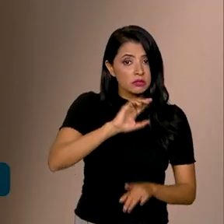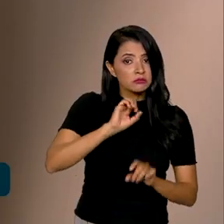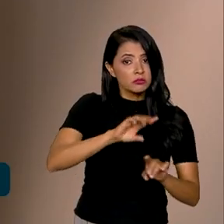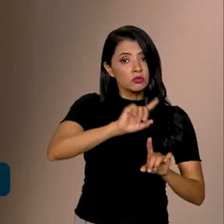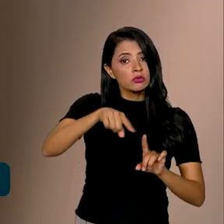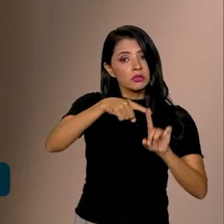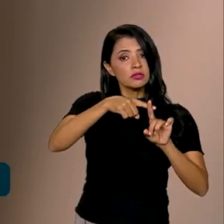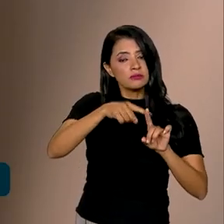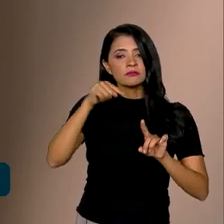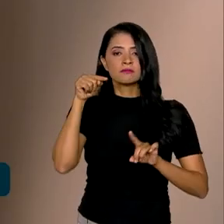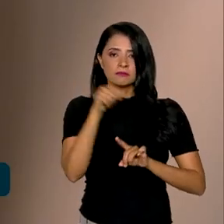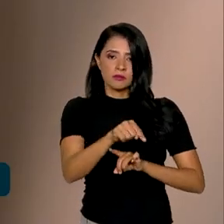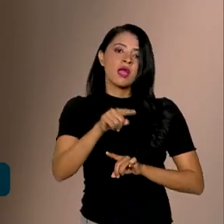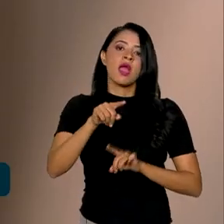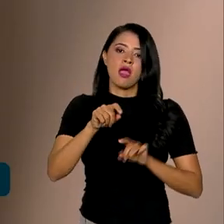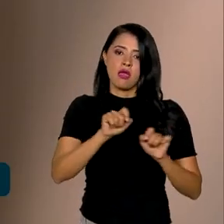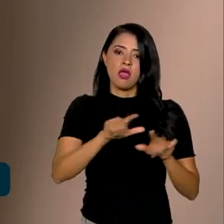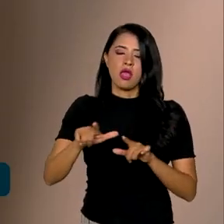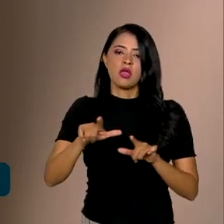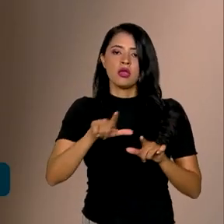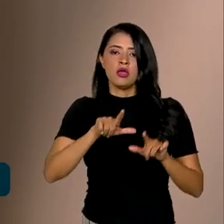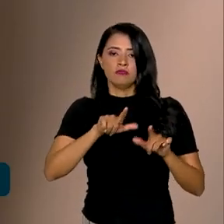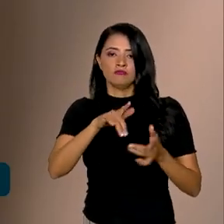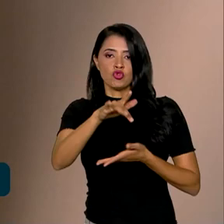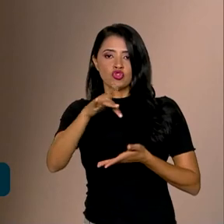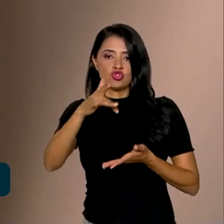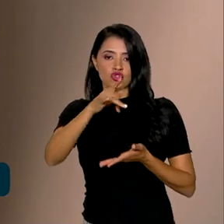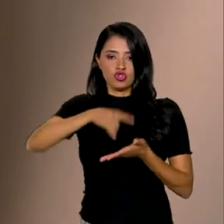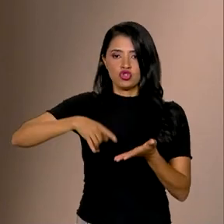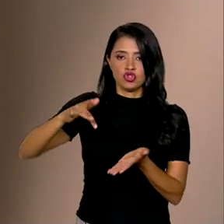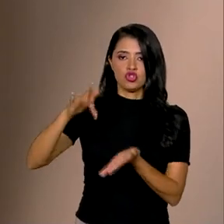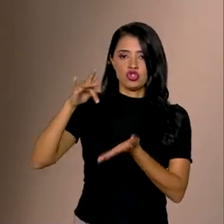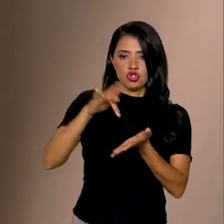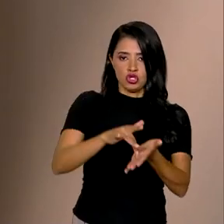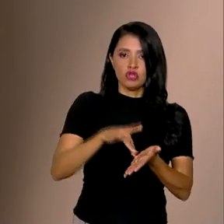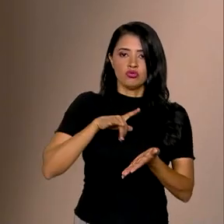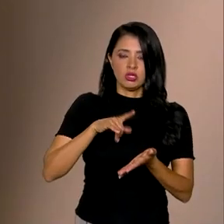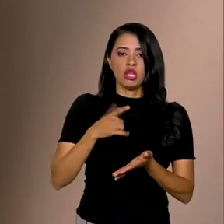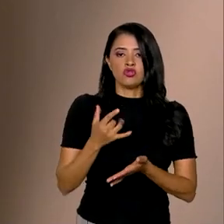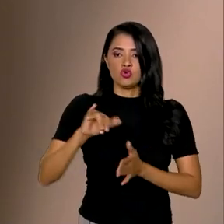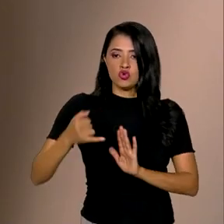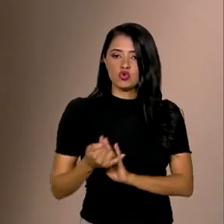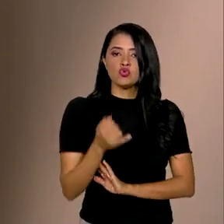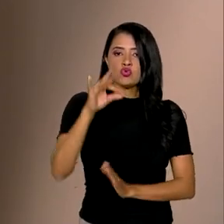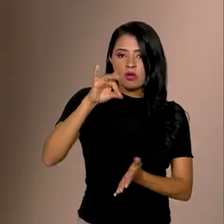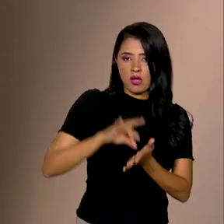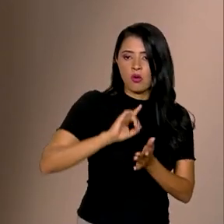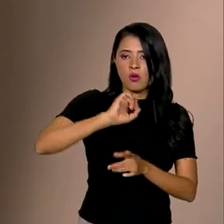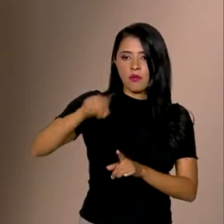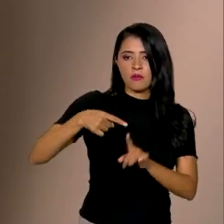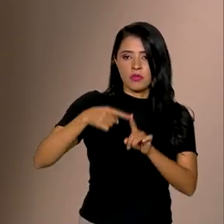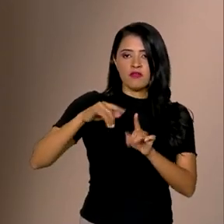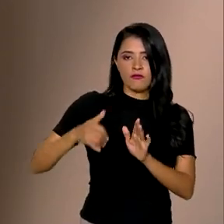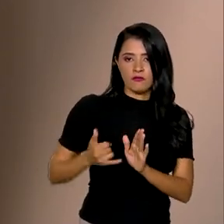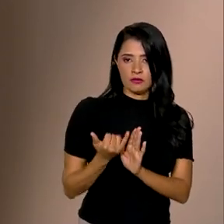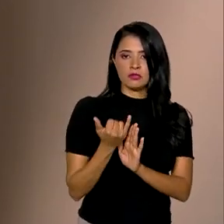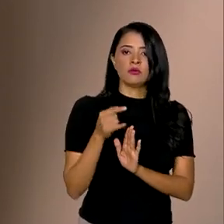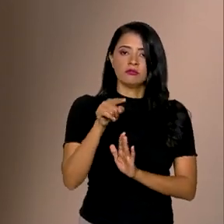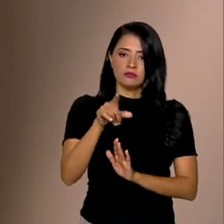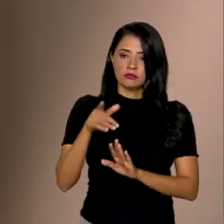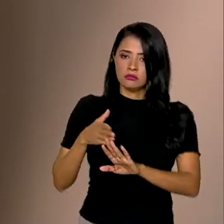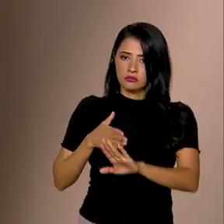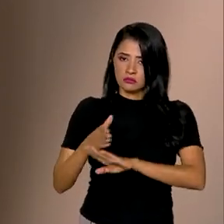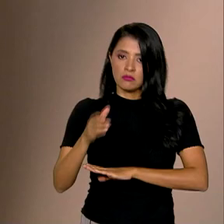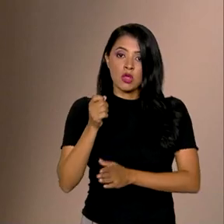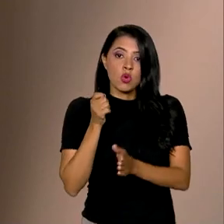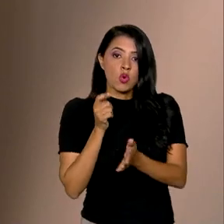O Educa Mais, ele é um título, né, que a gente fala que ele tem uma parte de juros real, mais a inflação. E atualmente, se você entrar para